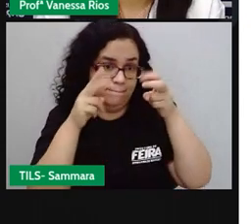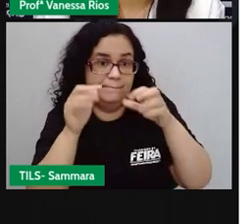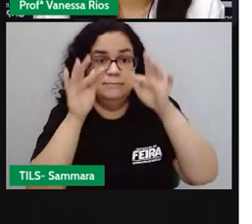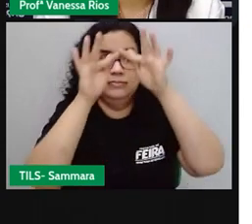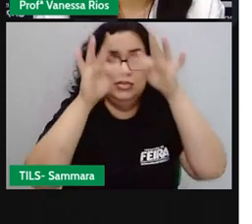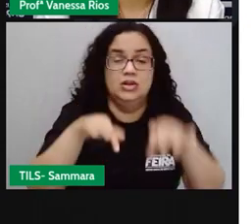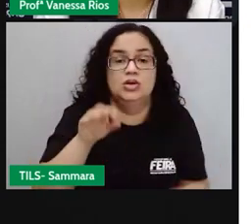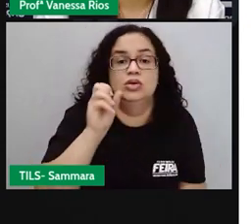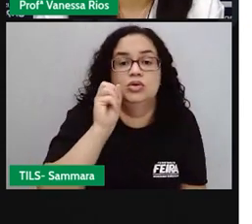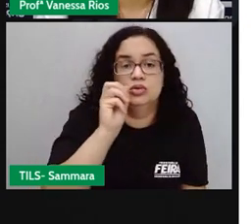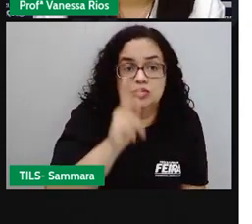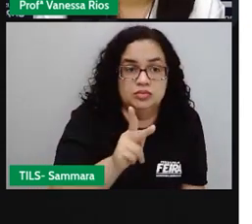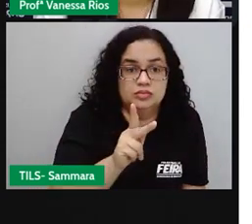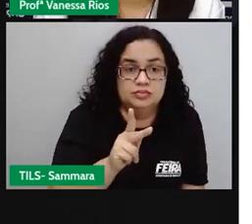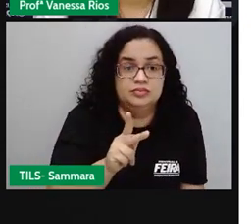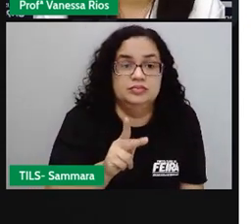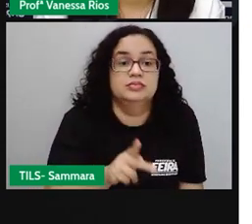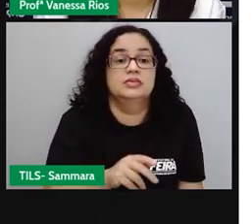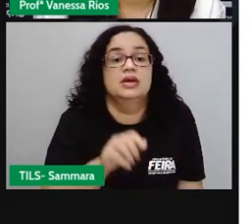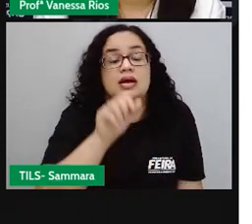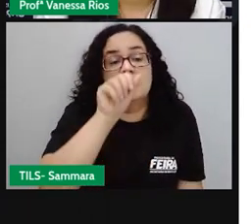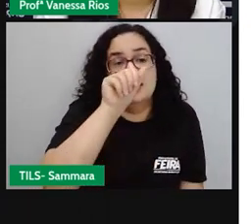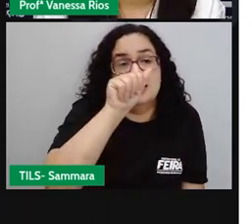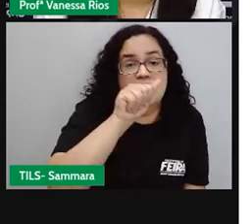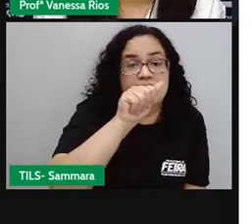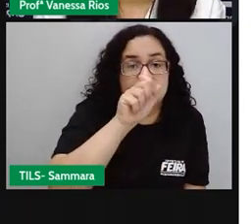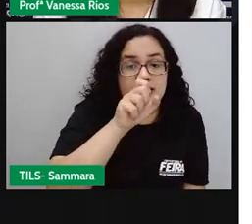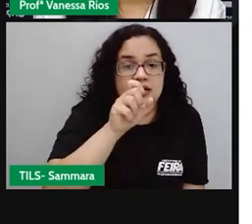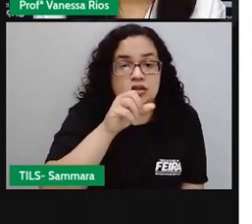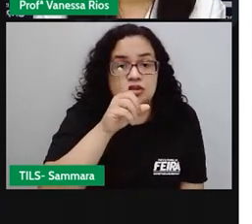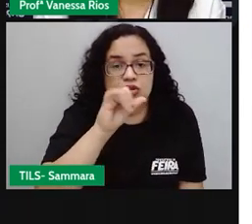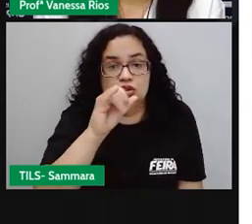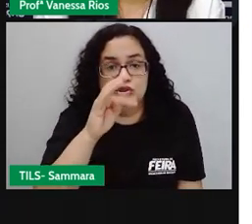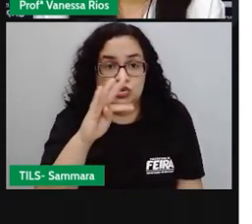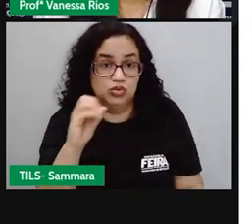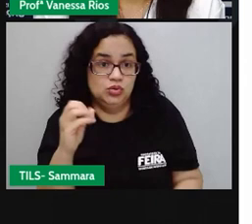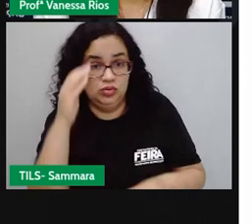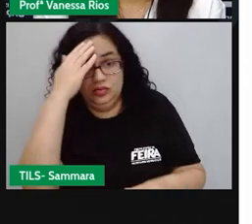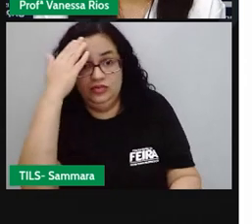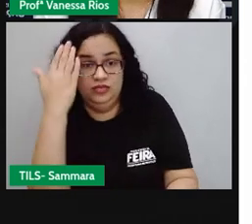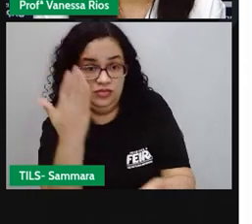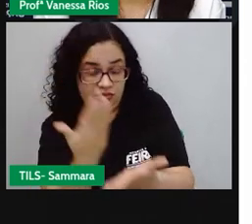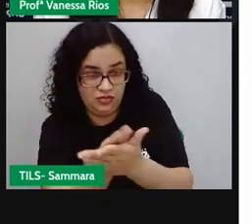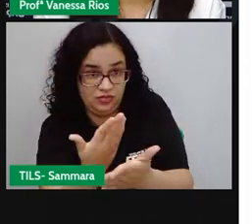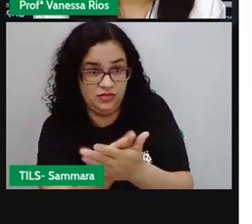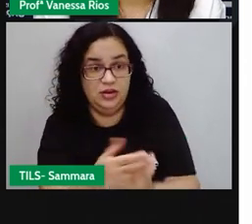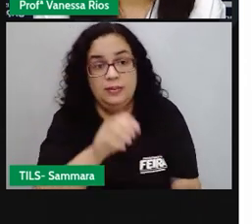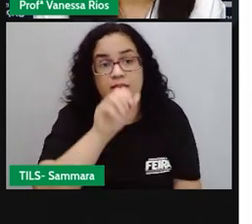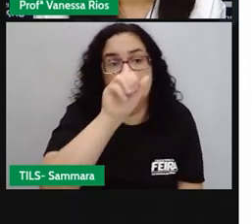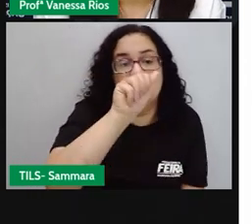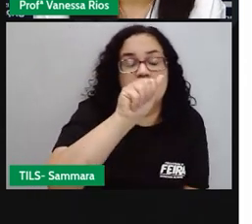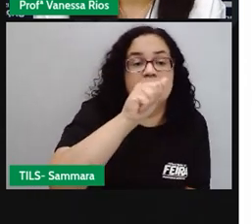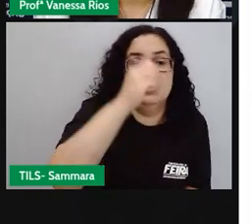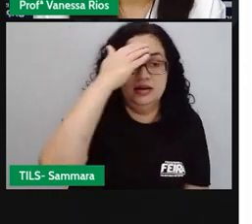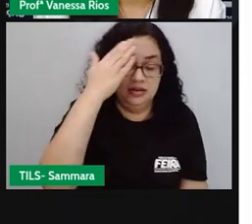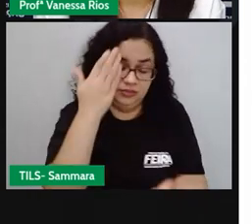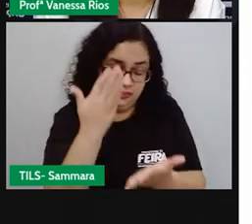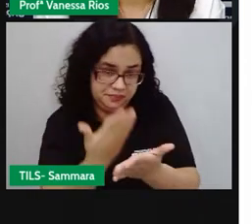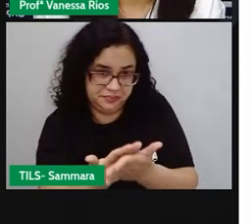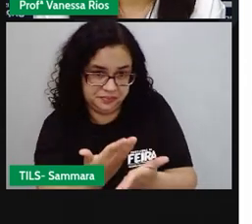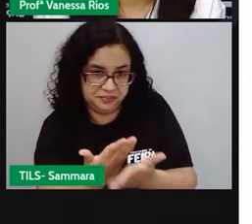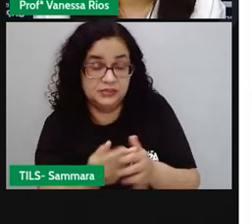terminações tá certo? ó acredito que é o verbo acreditar no presente do